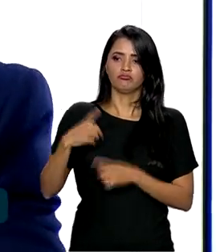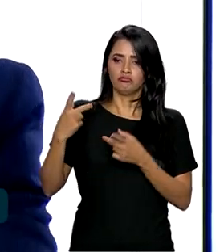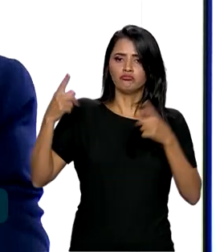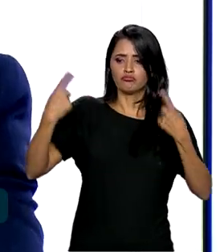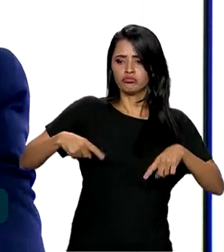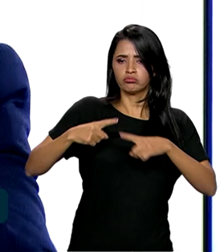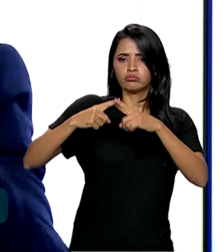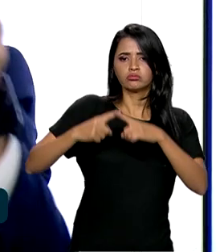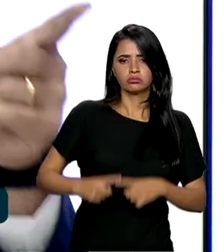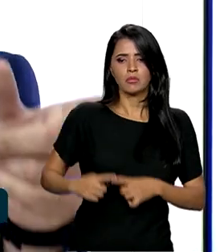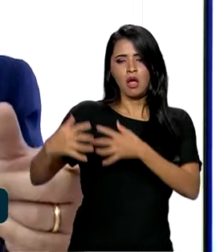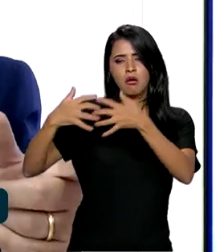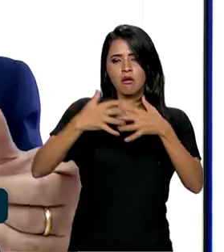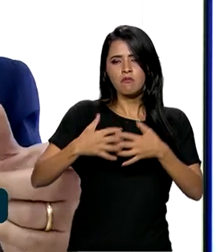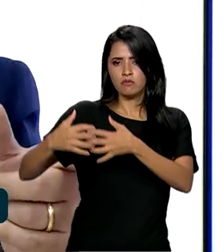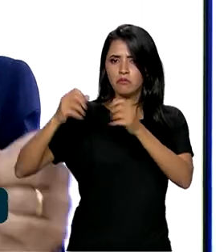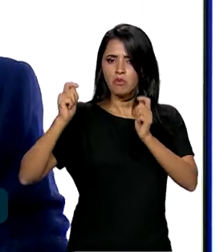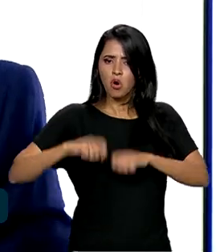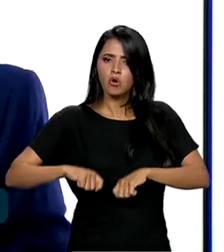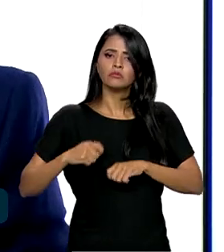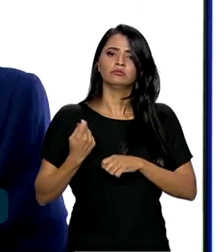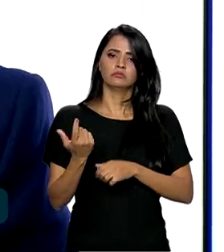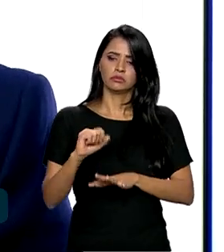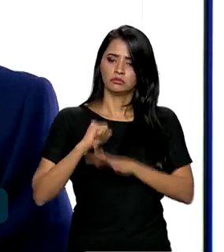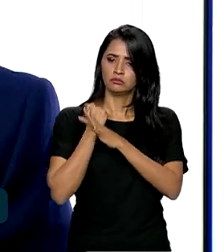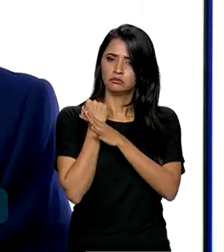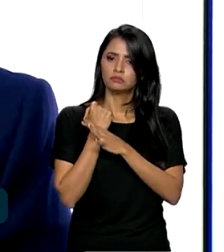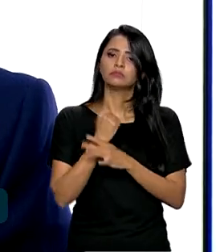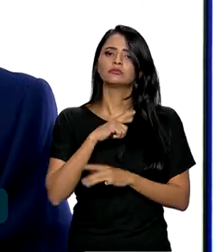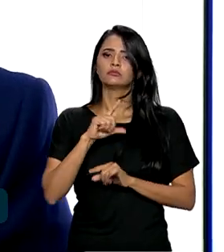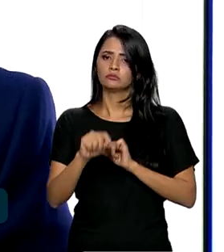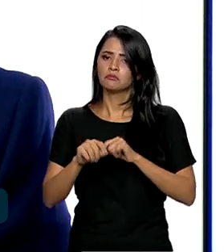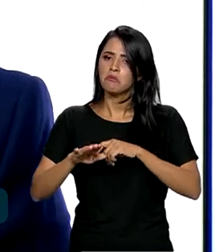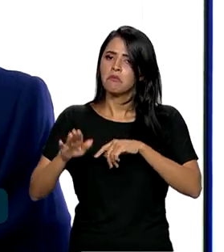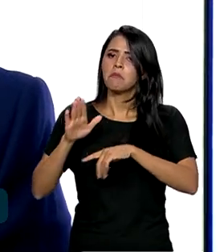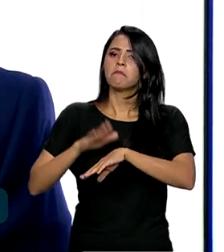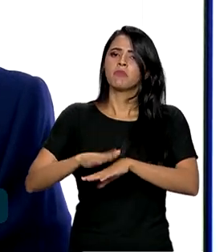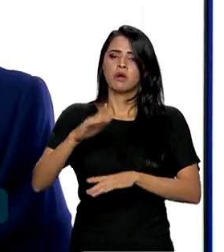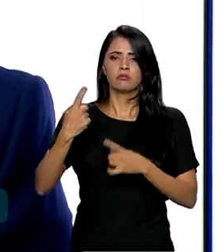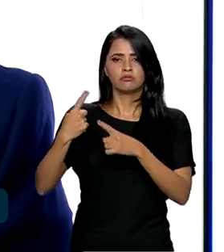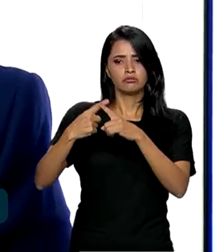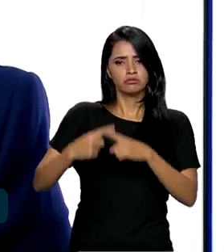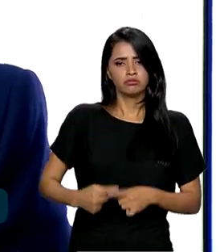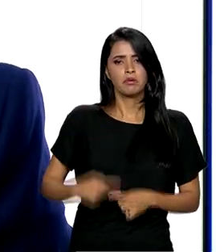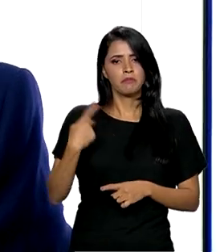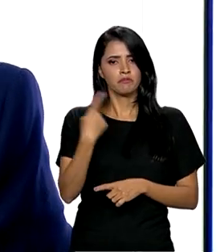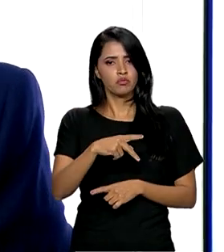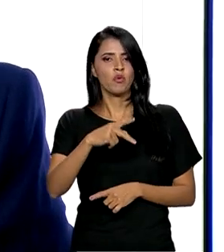caminhão, garante mais competitividade internacional para o país e reduz custo. com caminhão, garante mais reduzido.